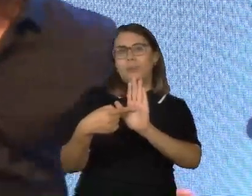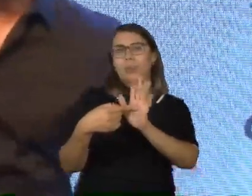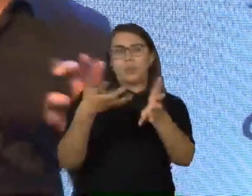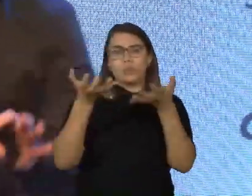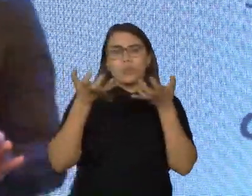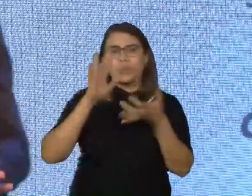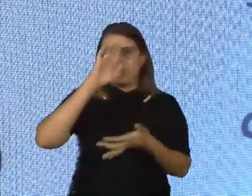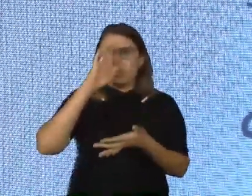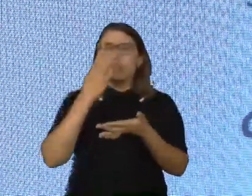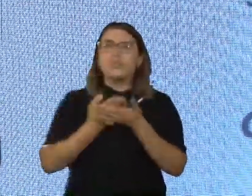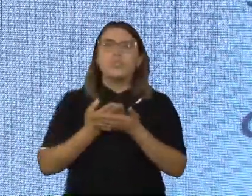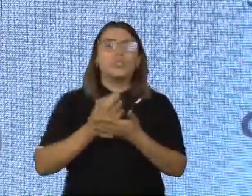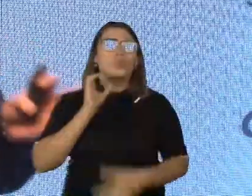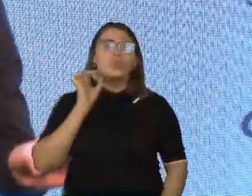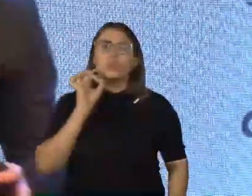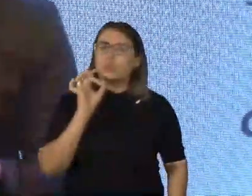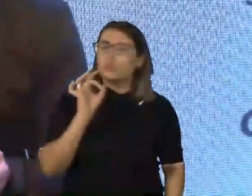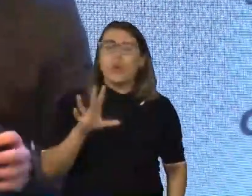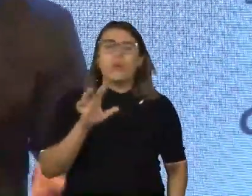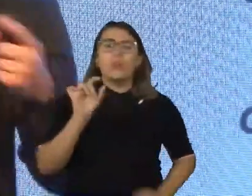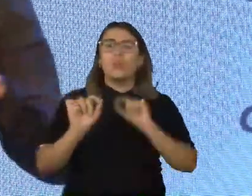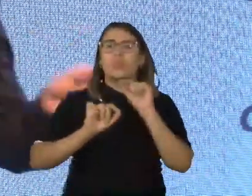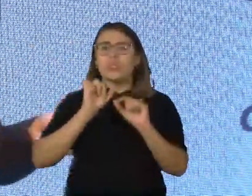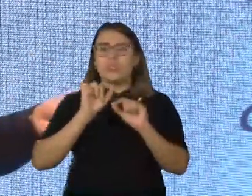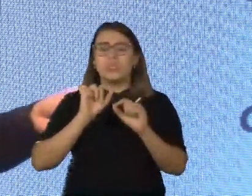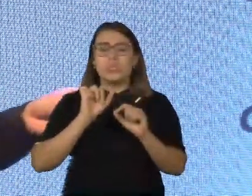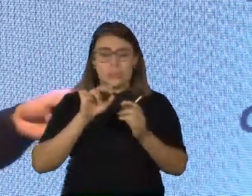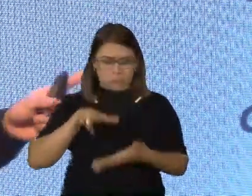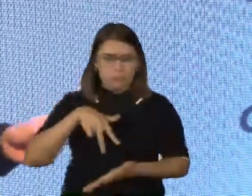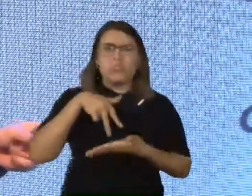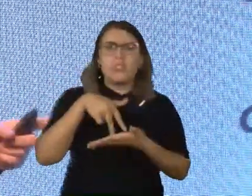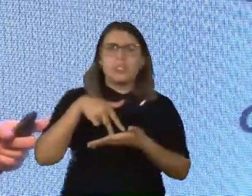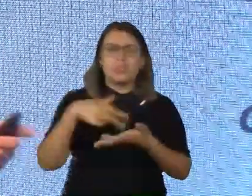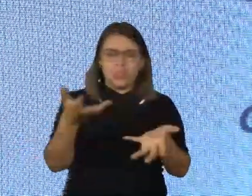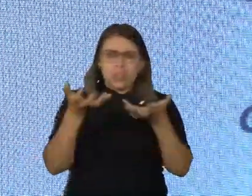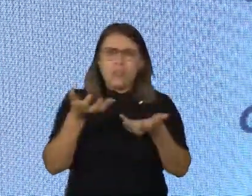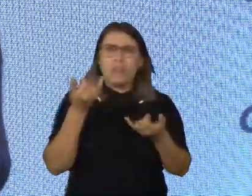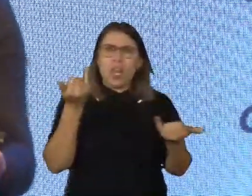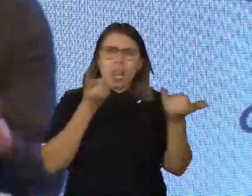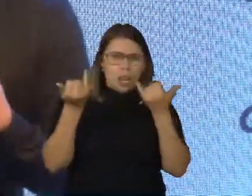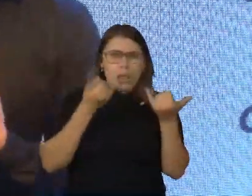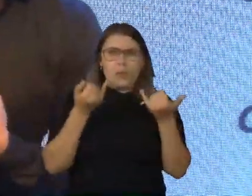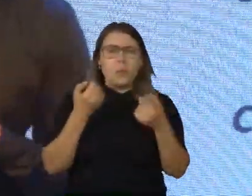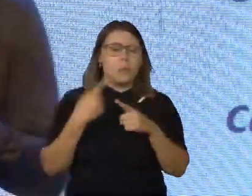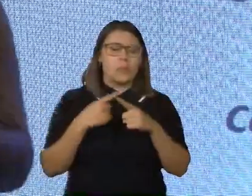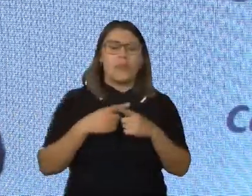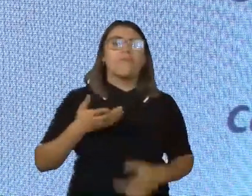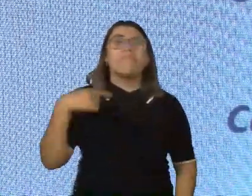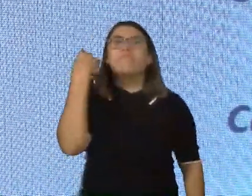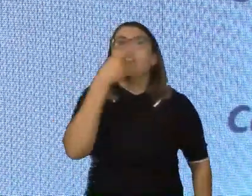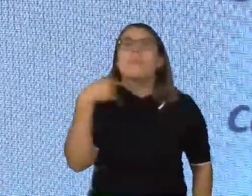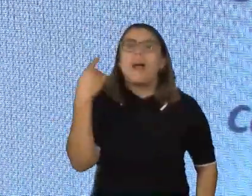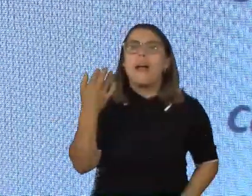acredito no genética não é destino, só divulgo genética não é destino se eu estiver presente aqui falando sobre isso. Porque se não, eu não apareço, não está uma